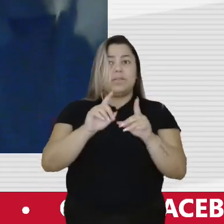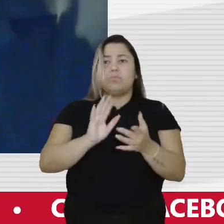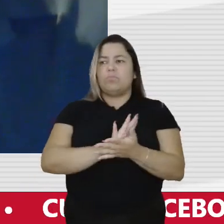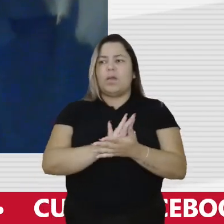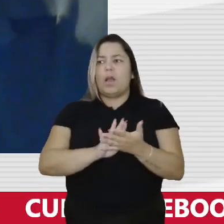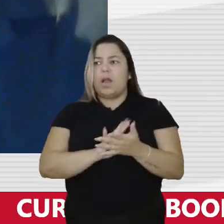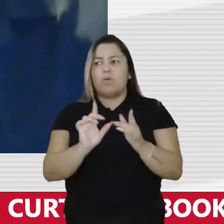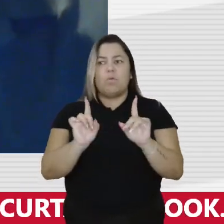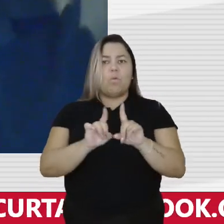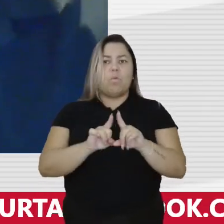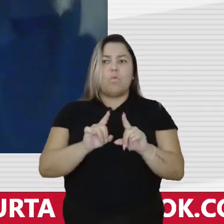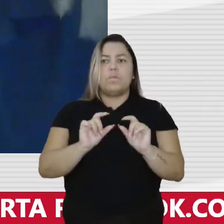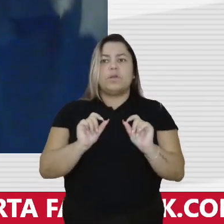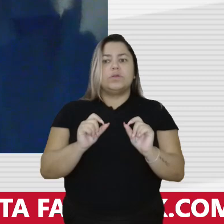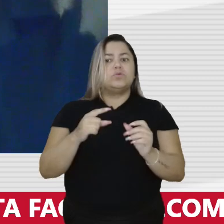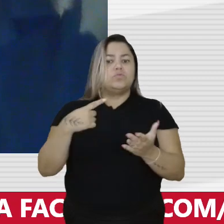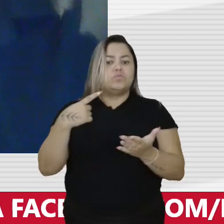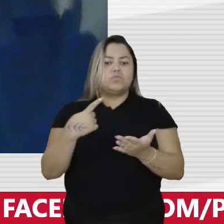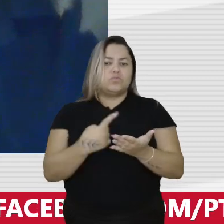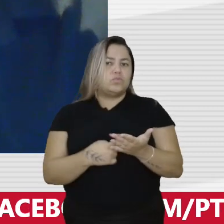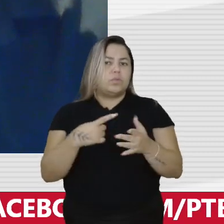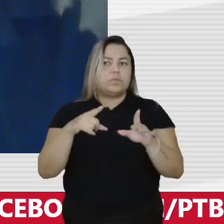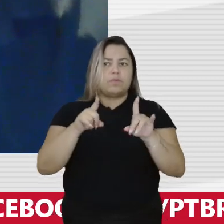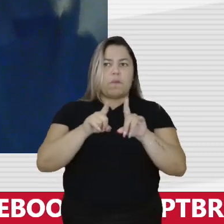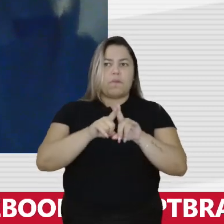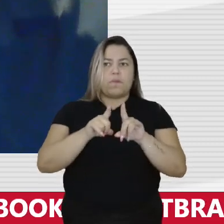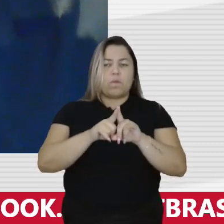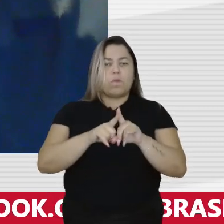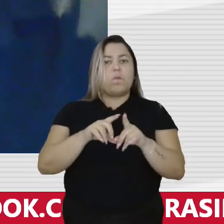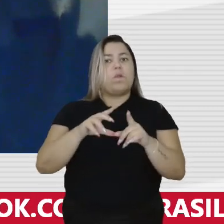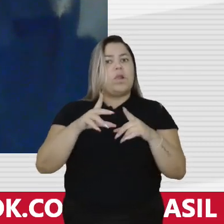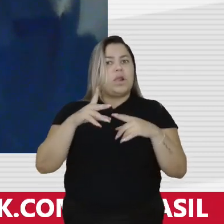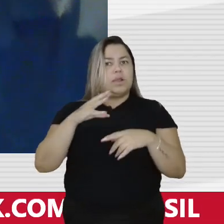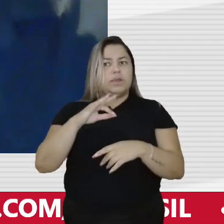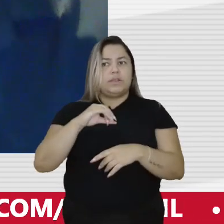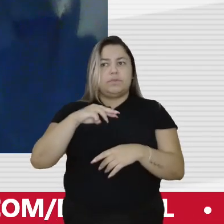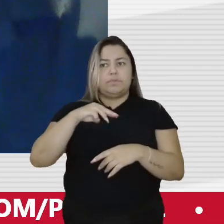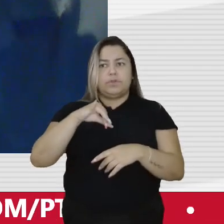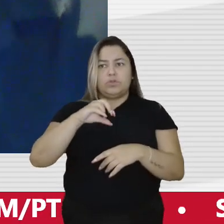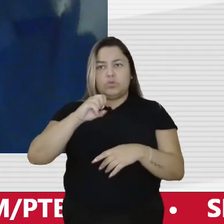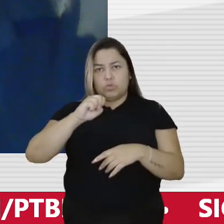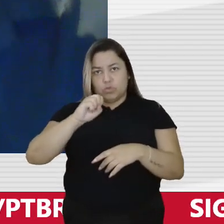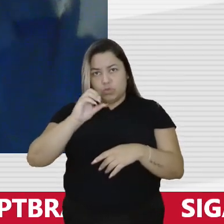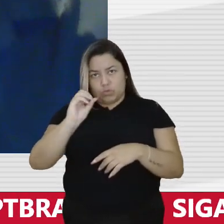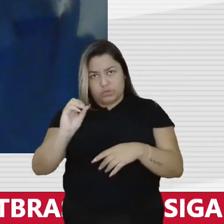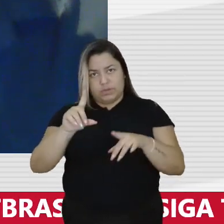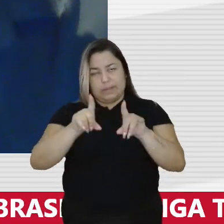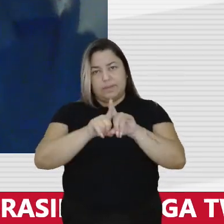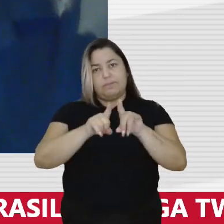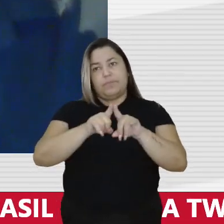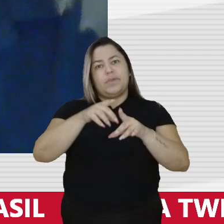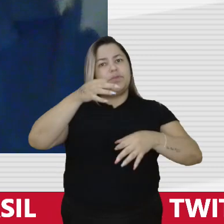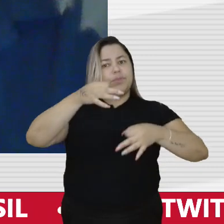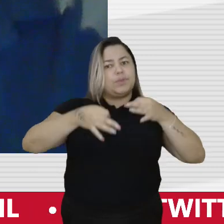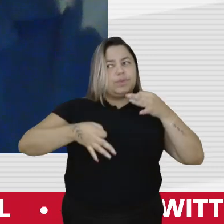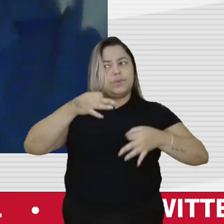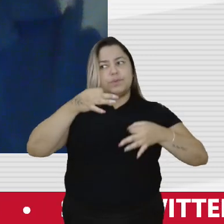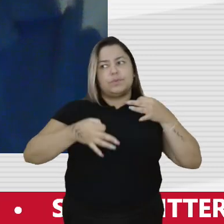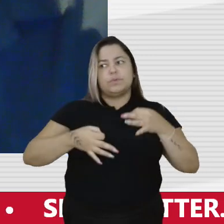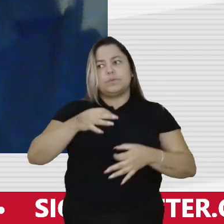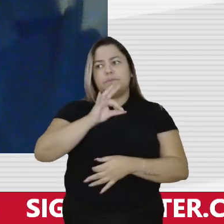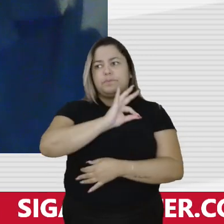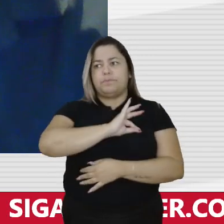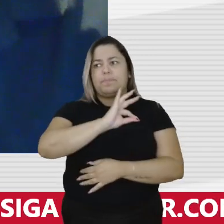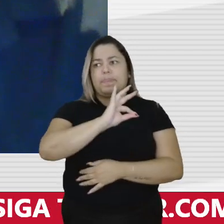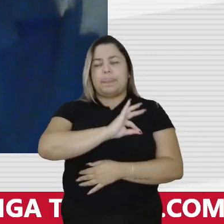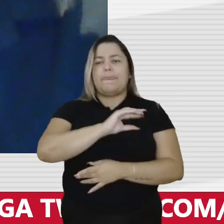mostram um comportamento de cumplicidade, um comportamento no fundo criminoso dessa culpa, inclusive da justiça militar, com relação ao que se